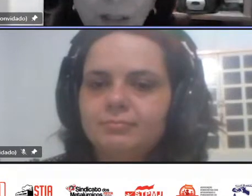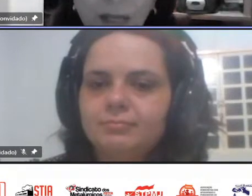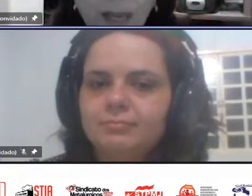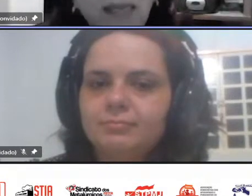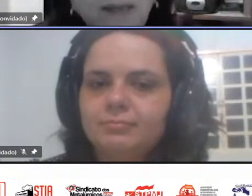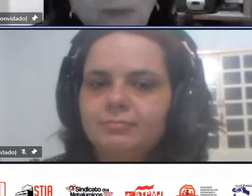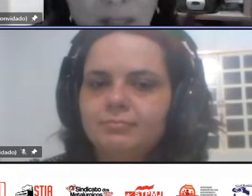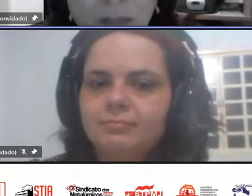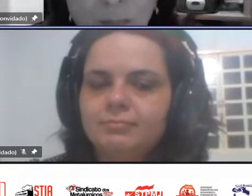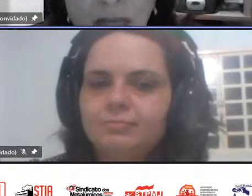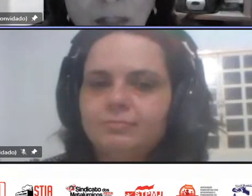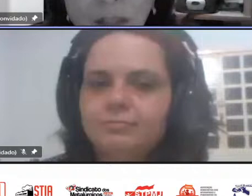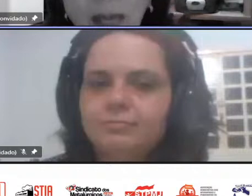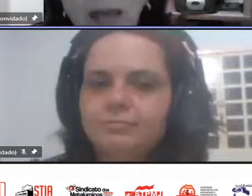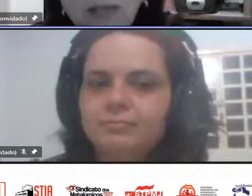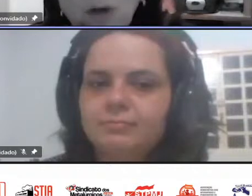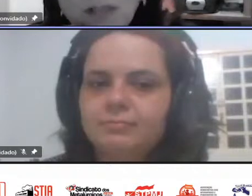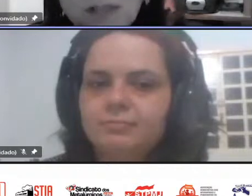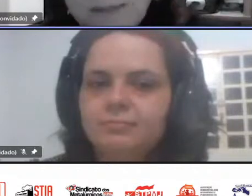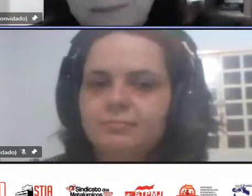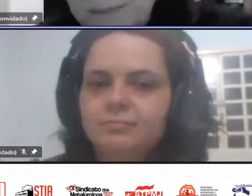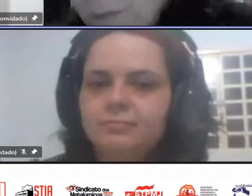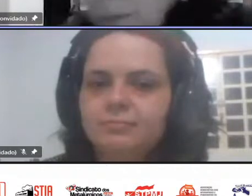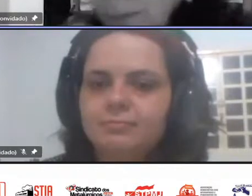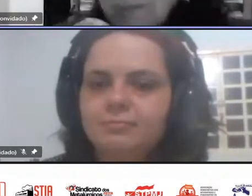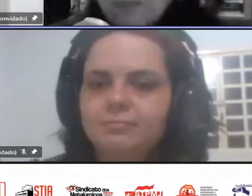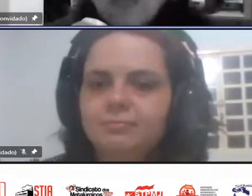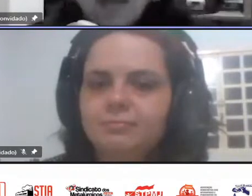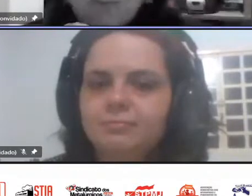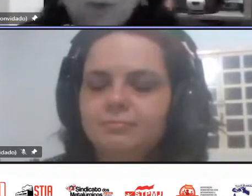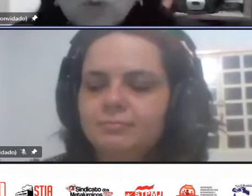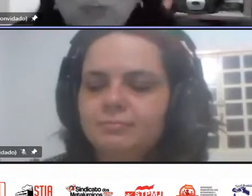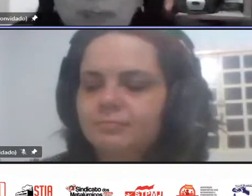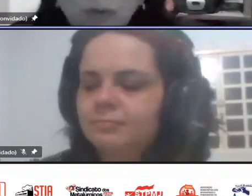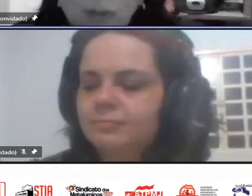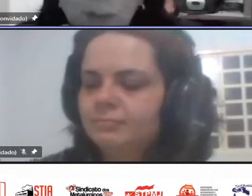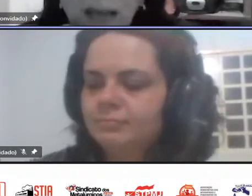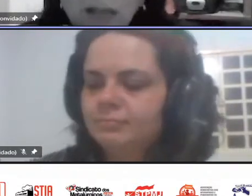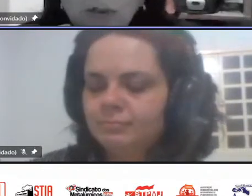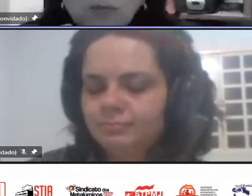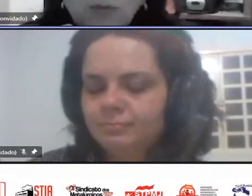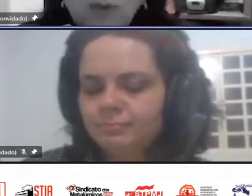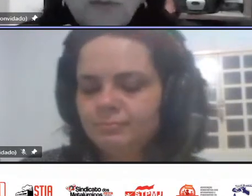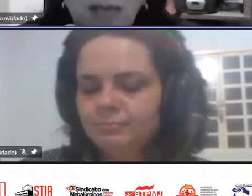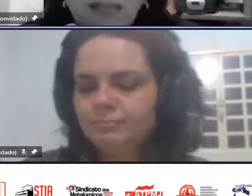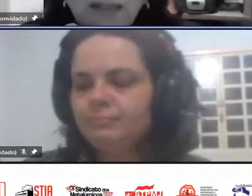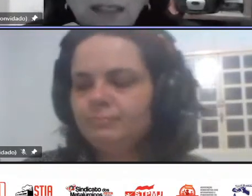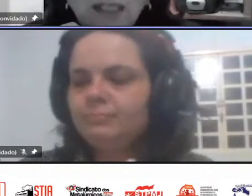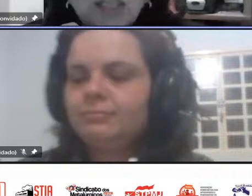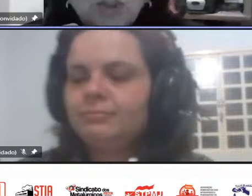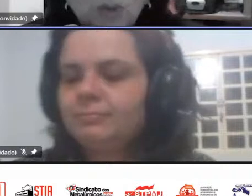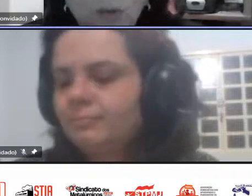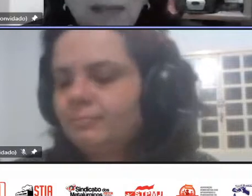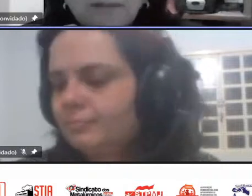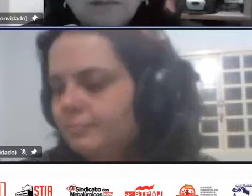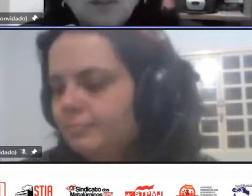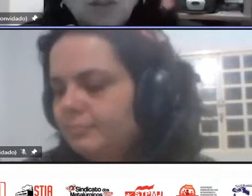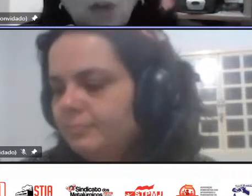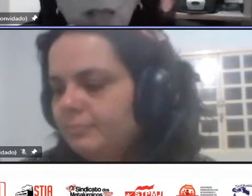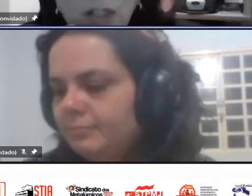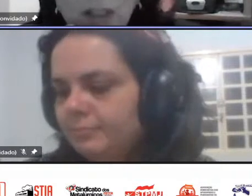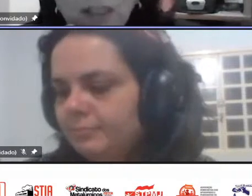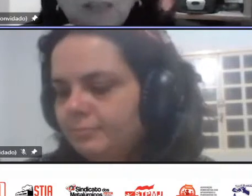cidade infelizmente a nossa produção no espaço foi feita numa